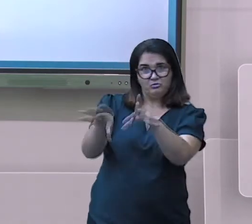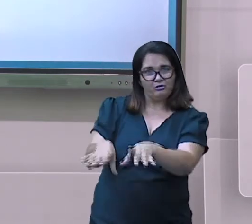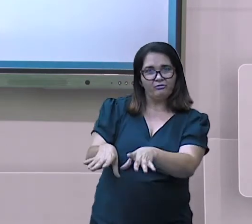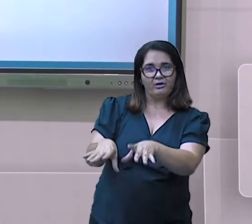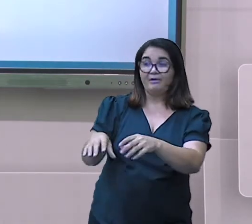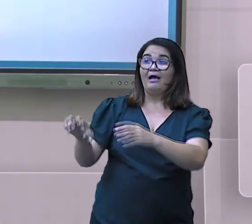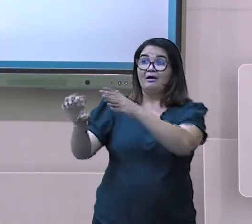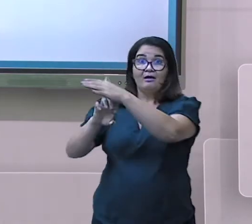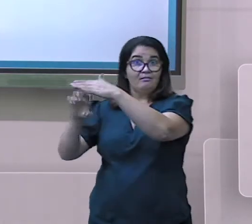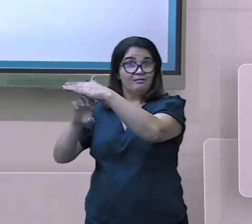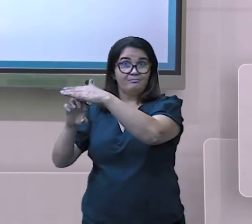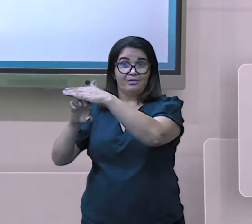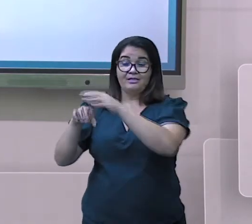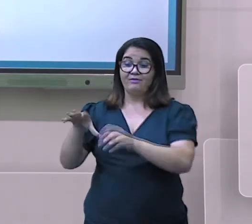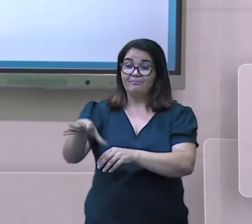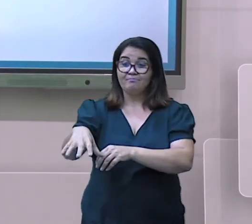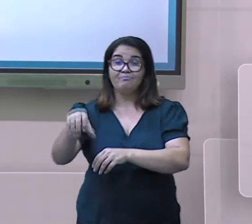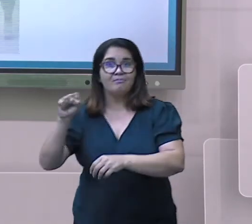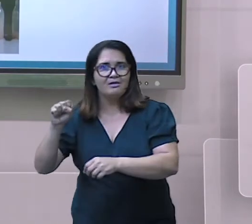em alto preço.